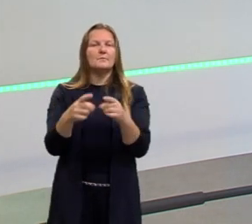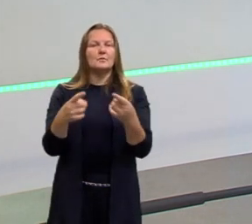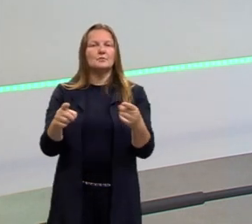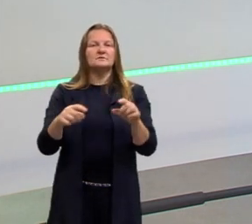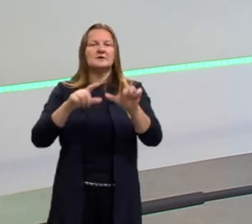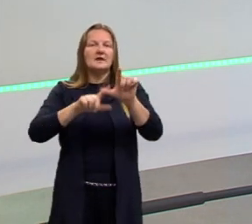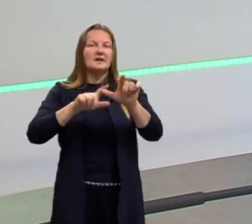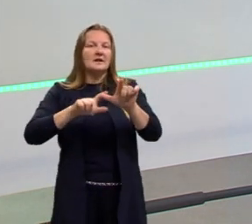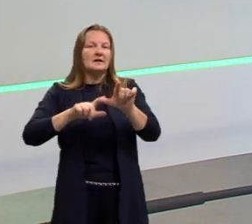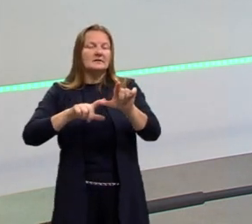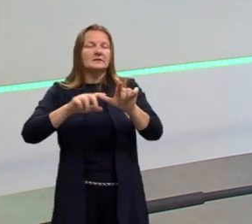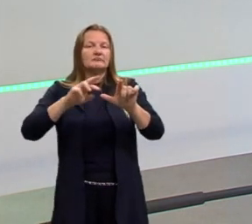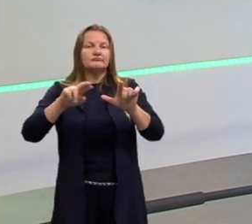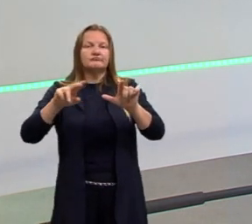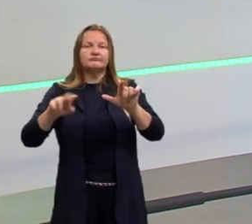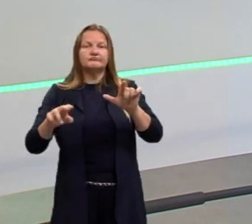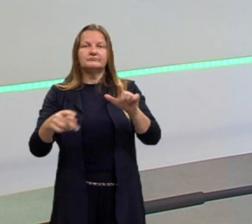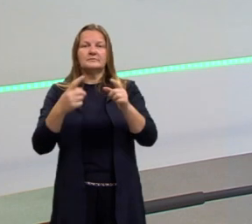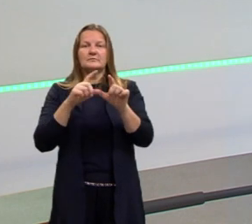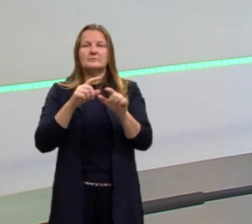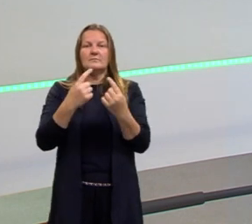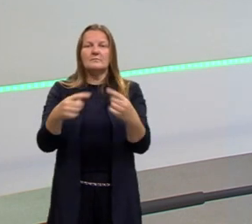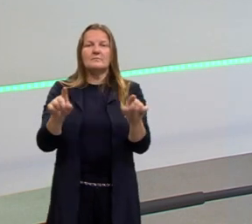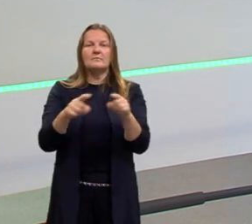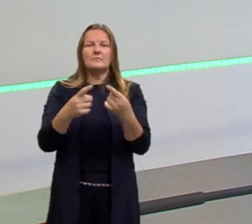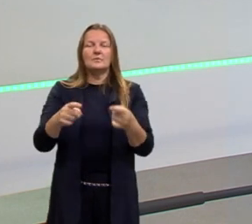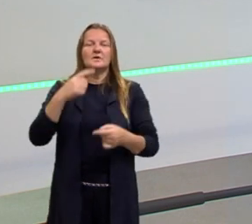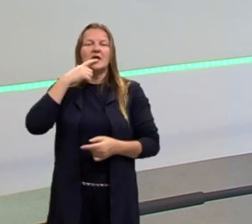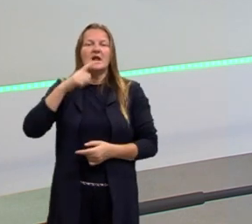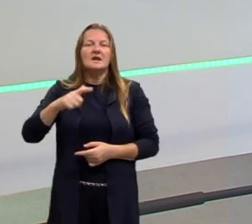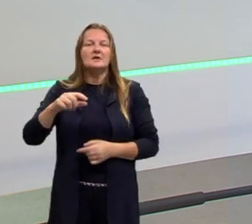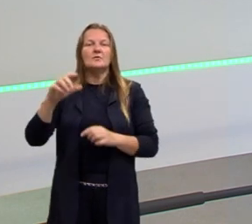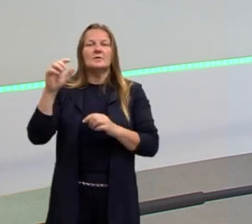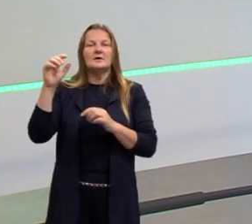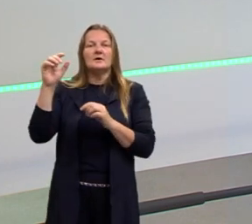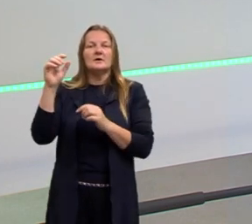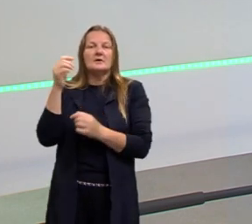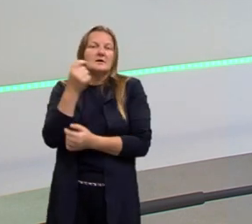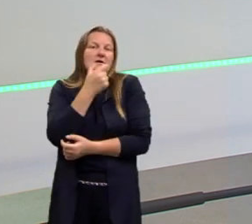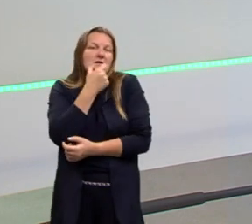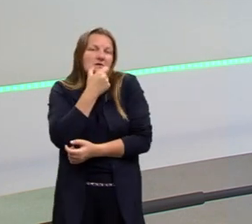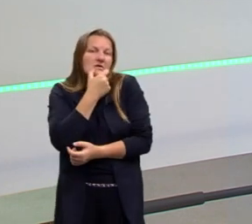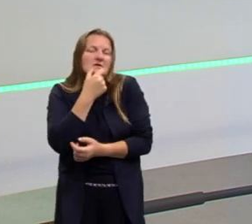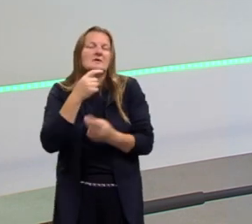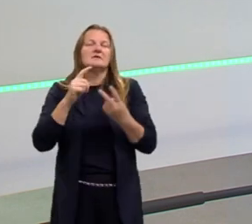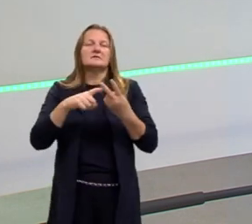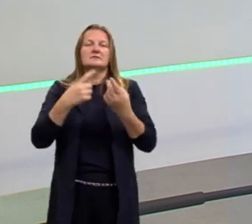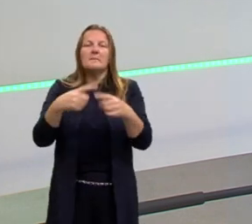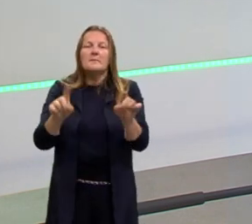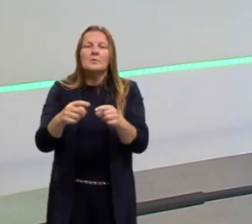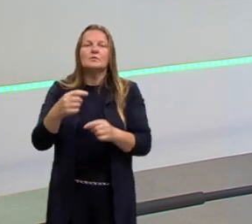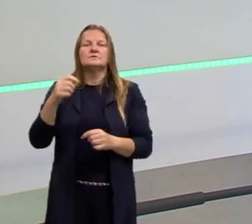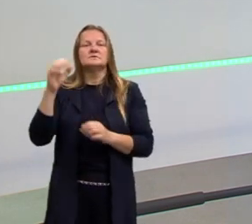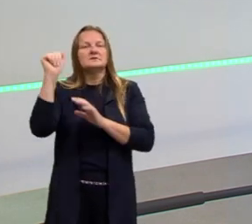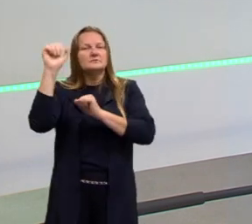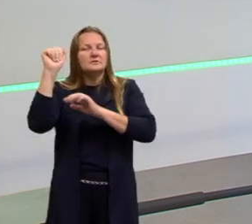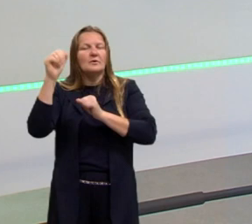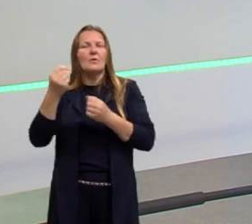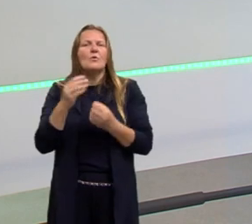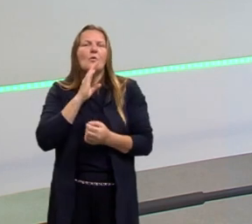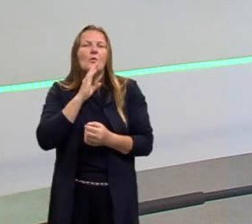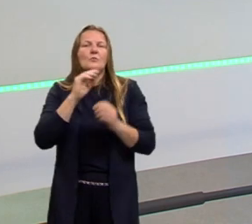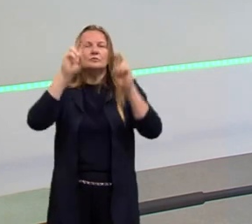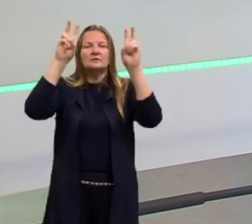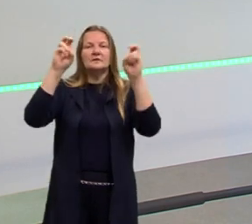idiomas. Há importância de se conhecer a música na língua inglesa, a música na língua espanhola e os temas que estão sendo